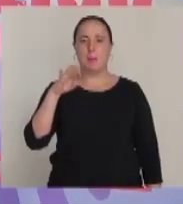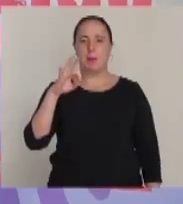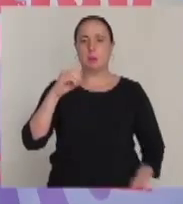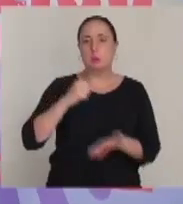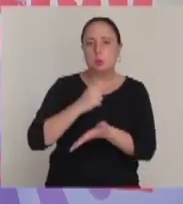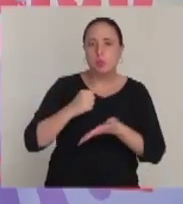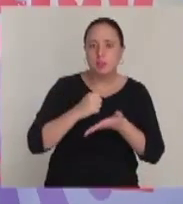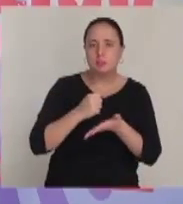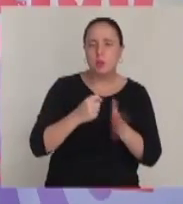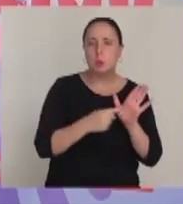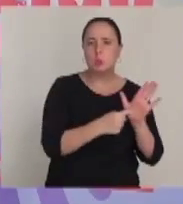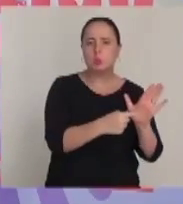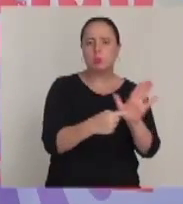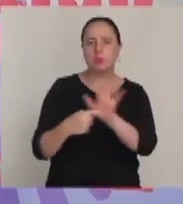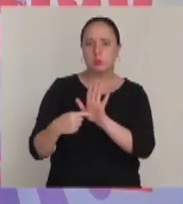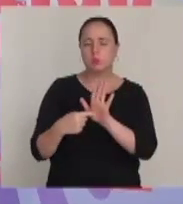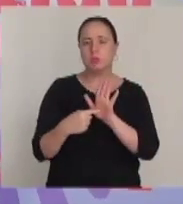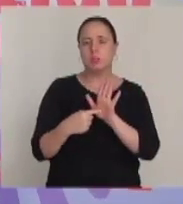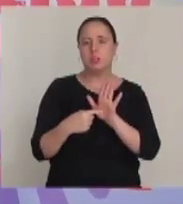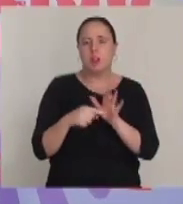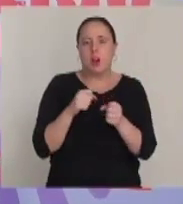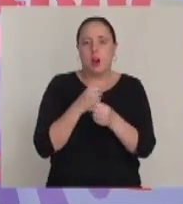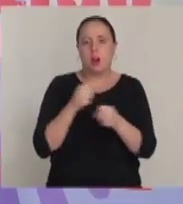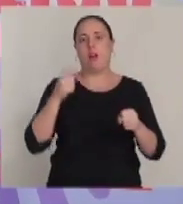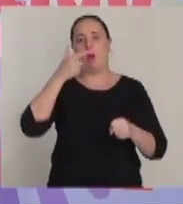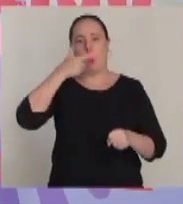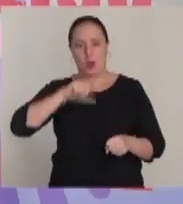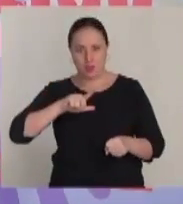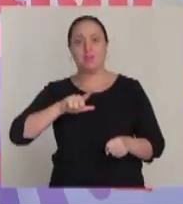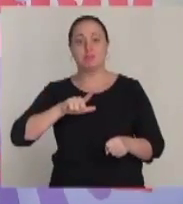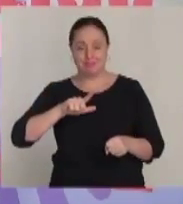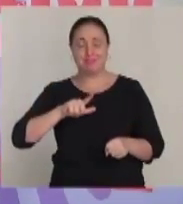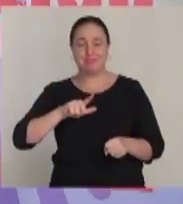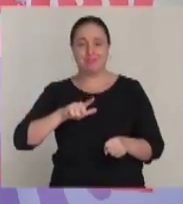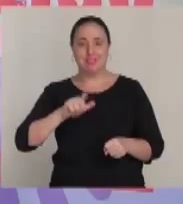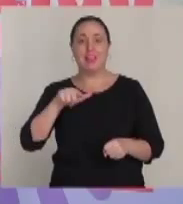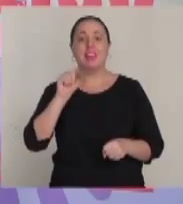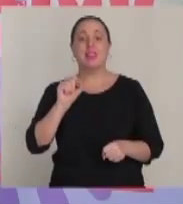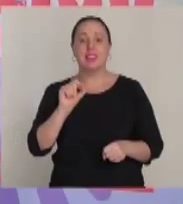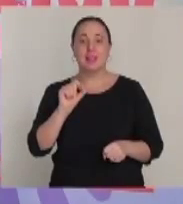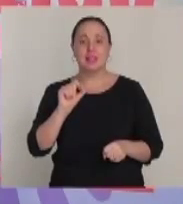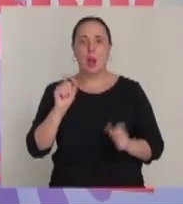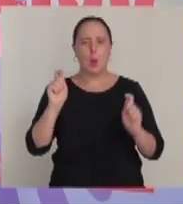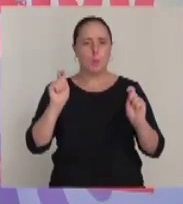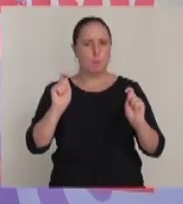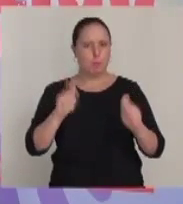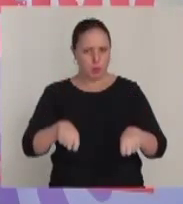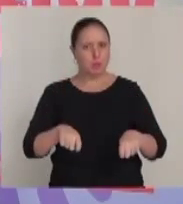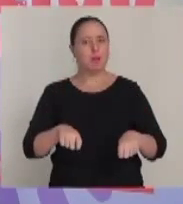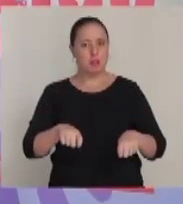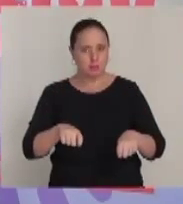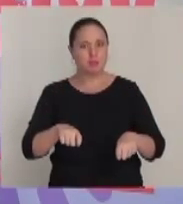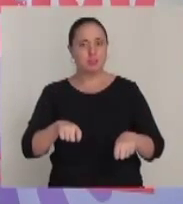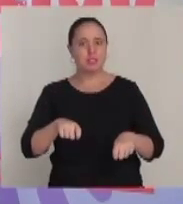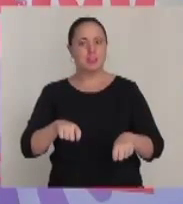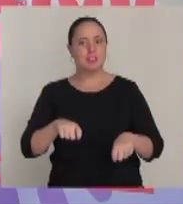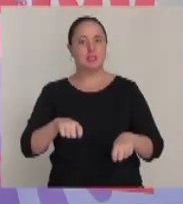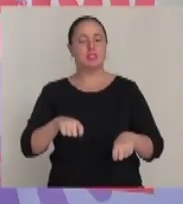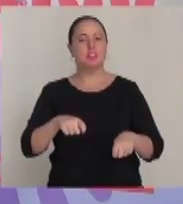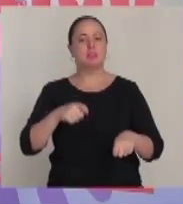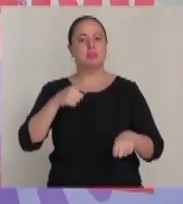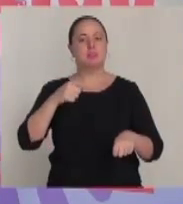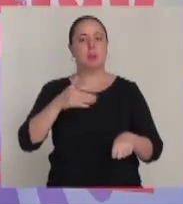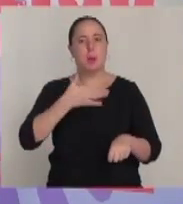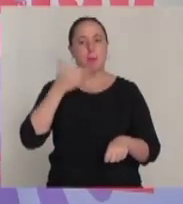Nacional de Saneamento Mágico, nos traz uma grande conquista, que é a